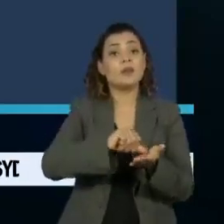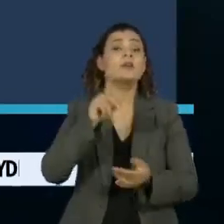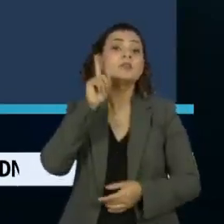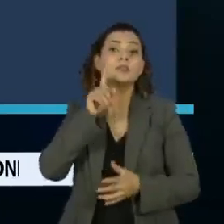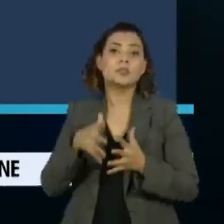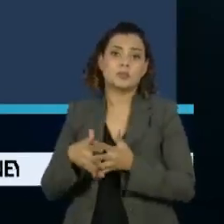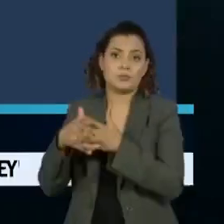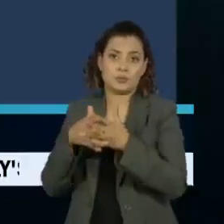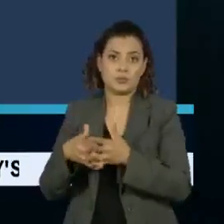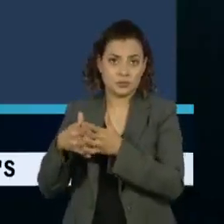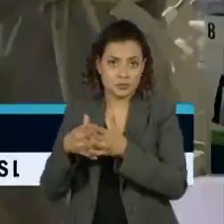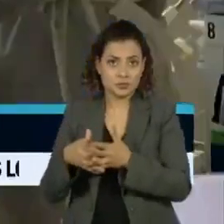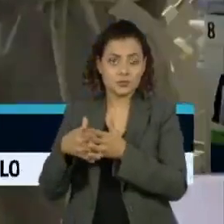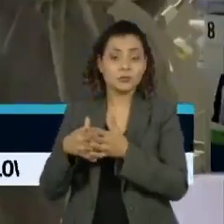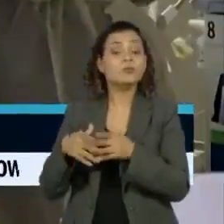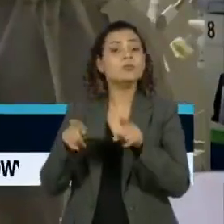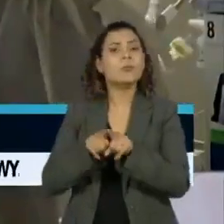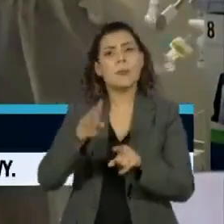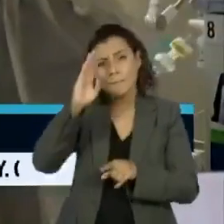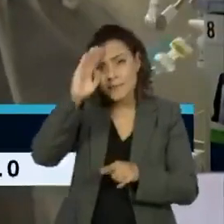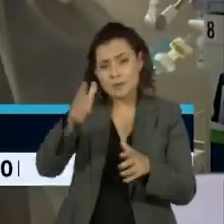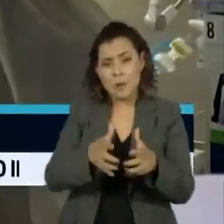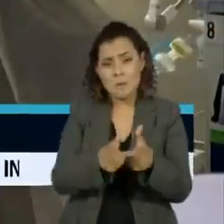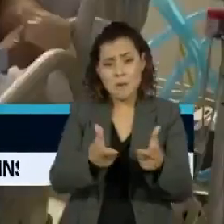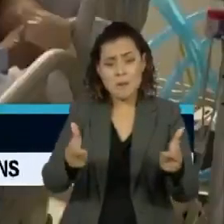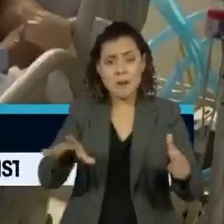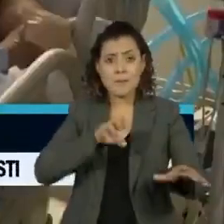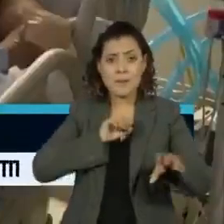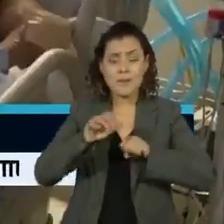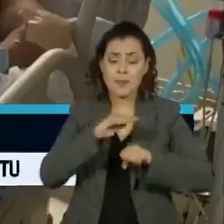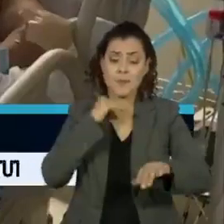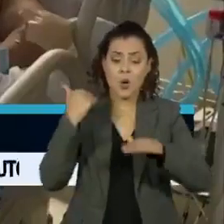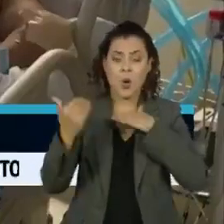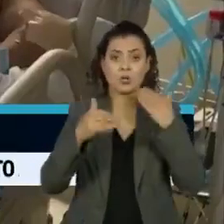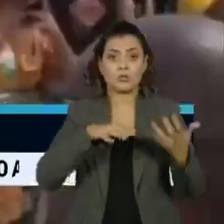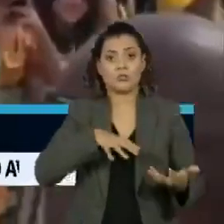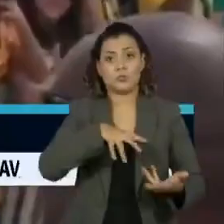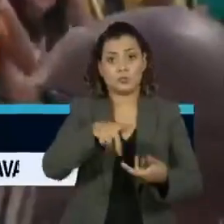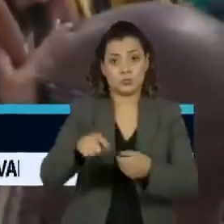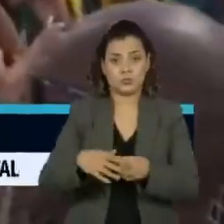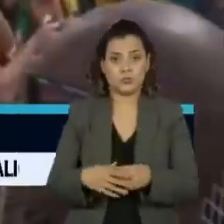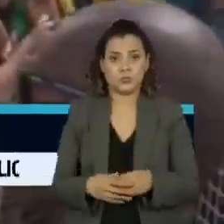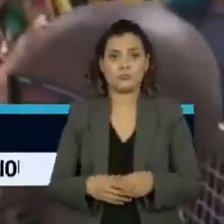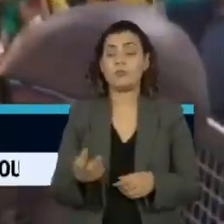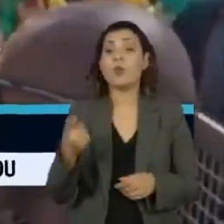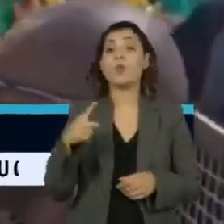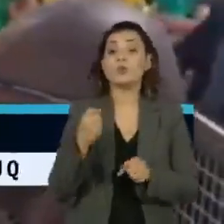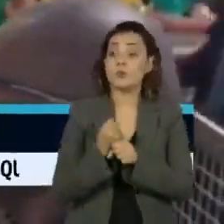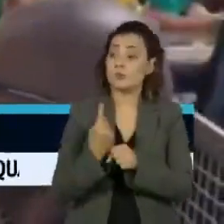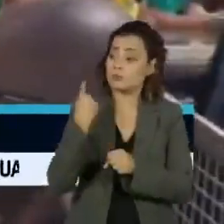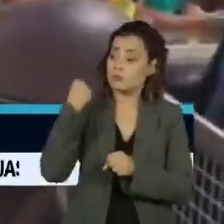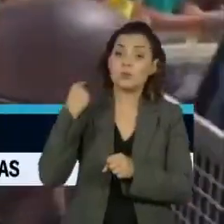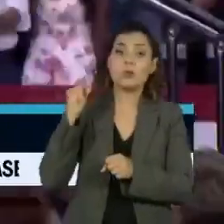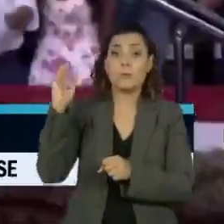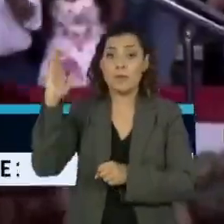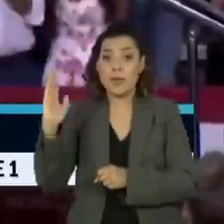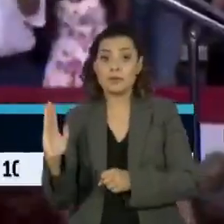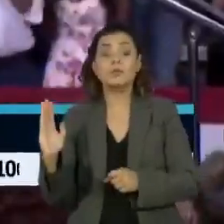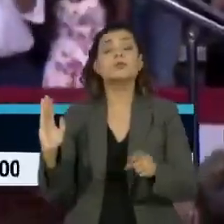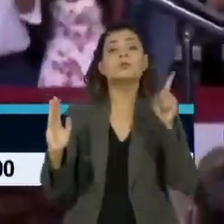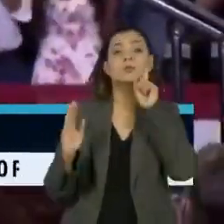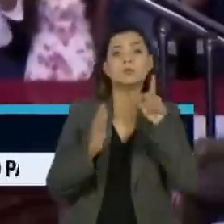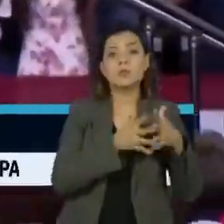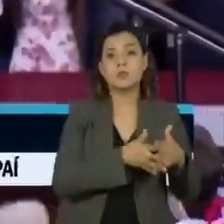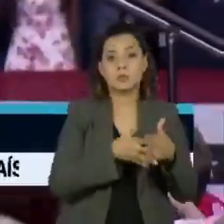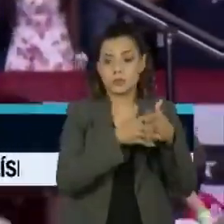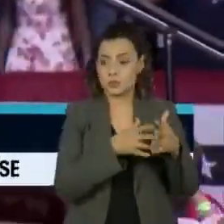Estados Unidos, que tem o maior número de vítimas da Covid-19 no mundo. No último ano, tanto o Brasil quanto Estados